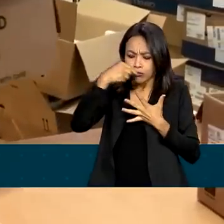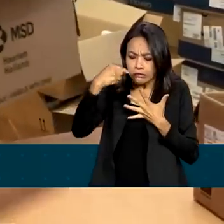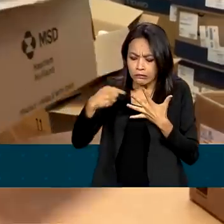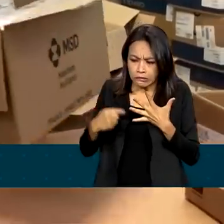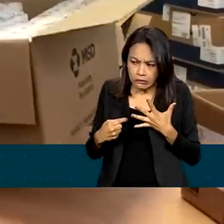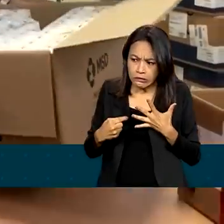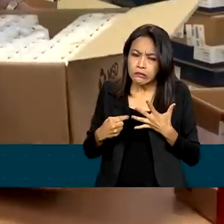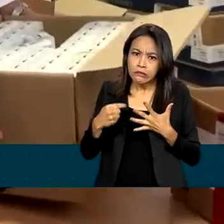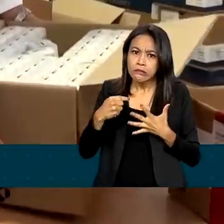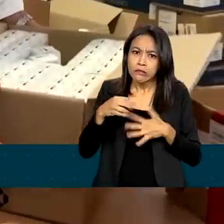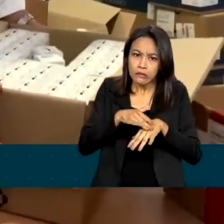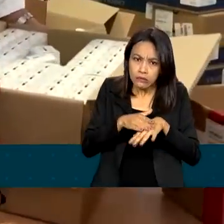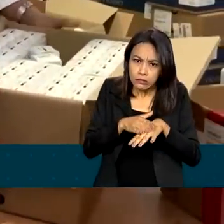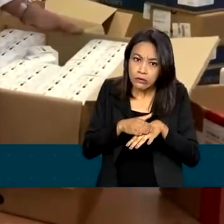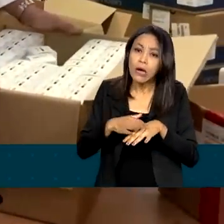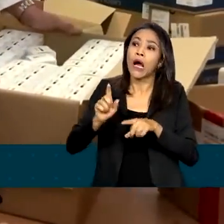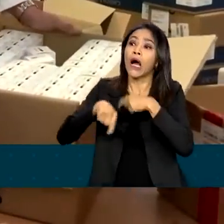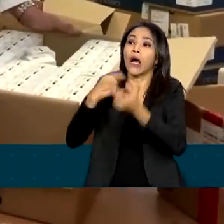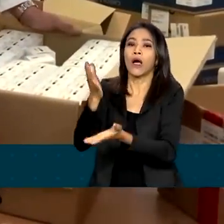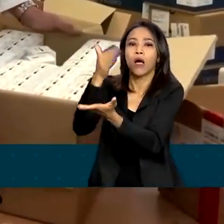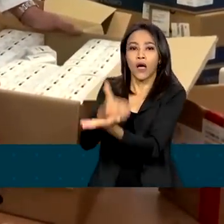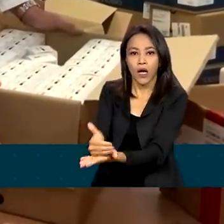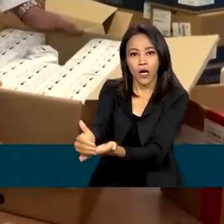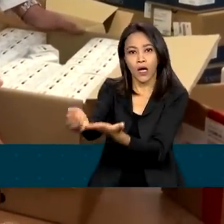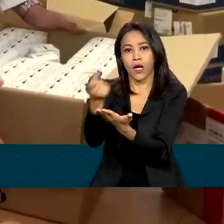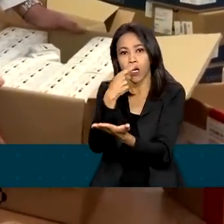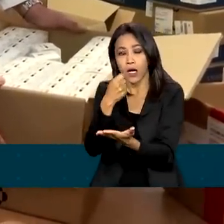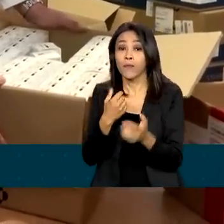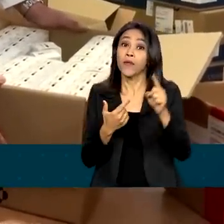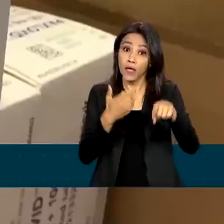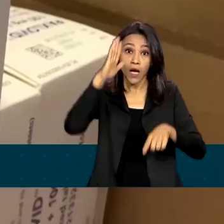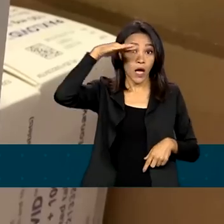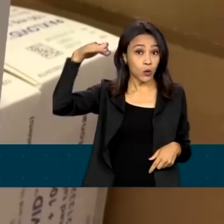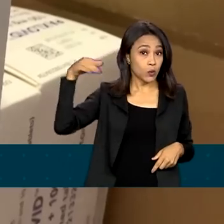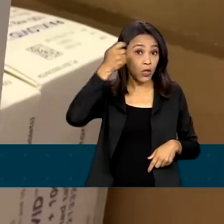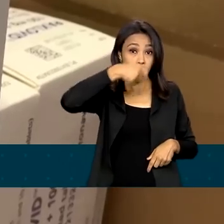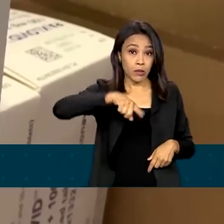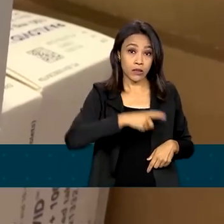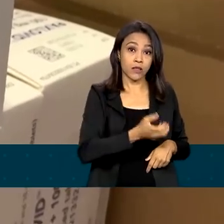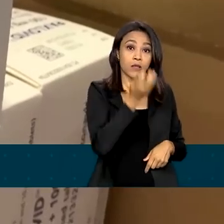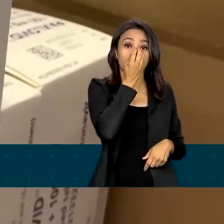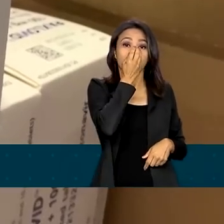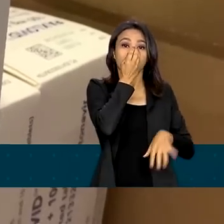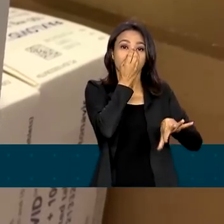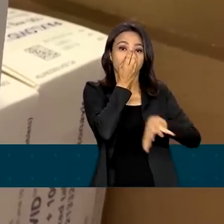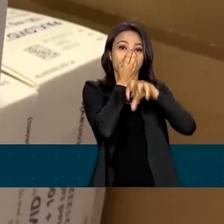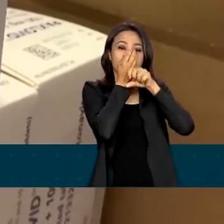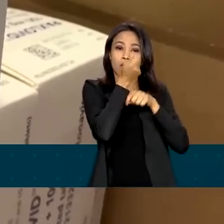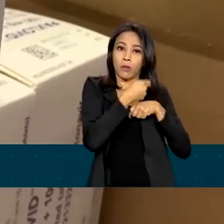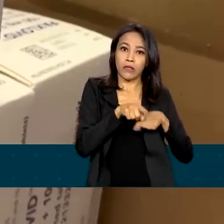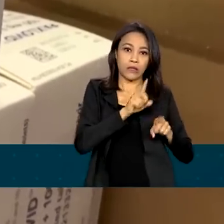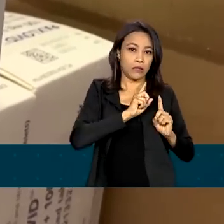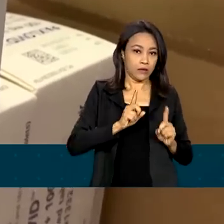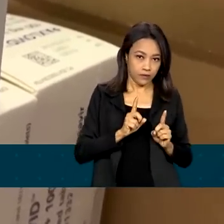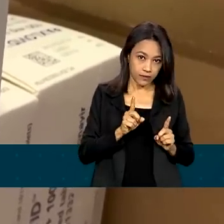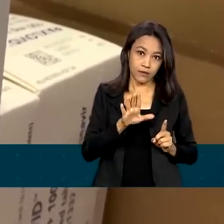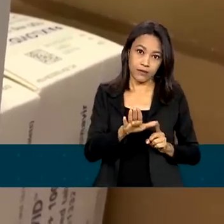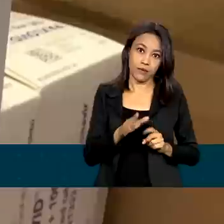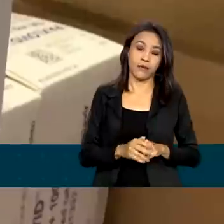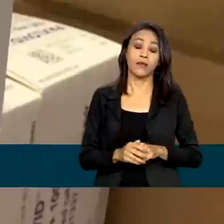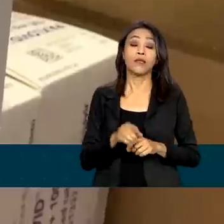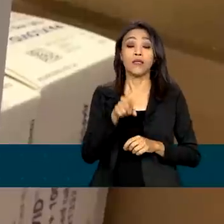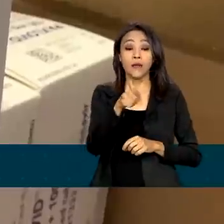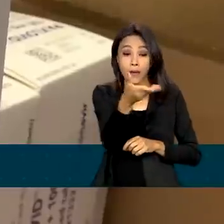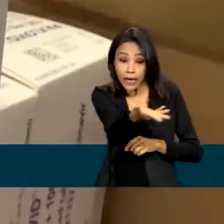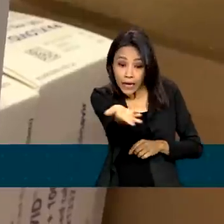em adultos que não precisam de oxigênio e que tenham a indicação risco aumentado de progressão da doença. Lembrando